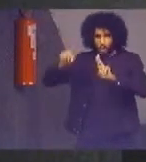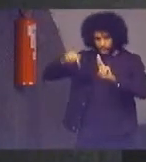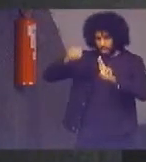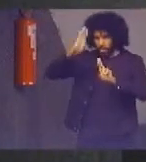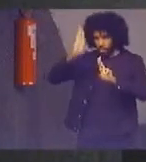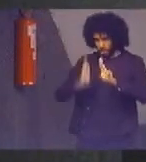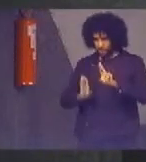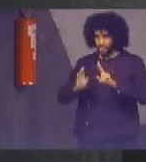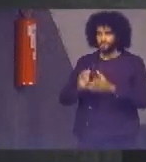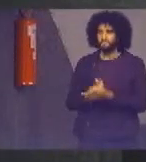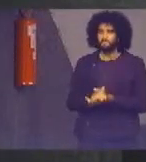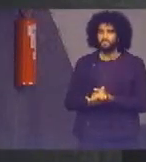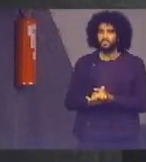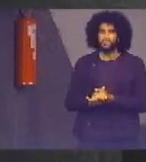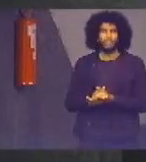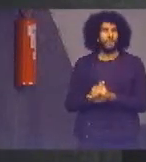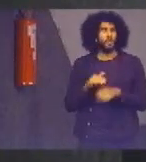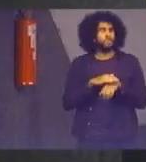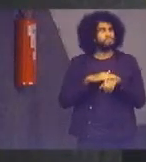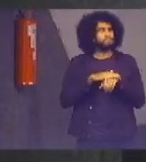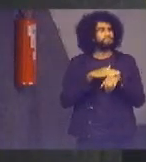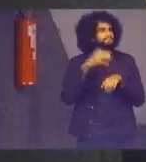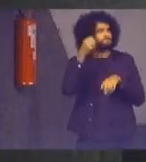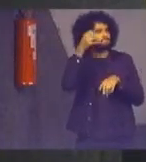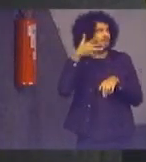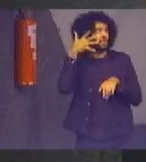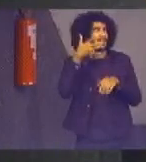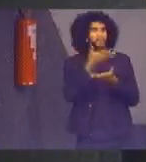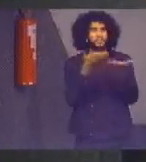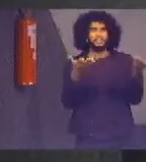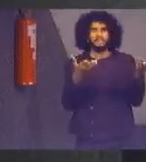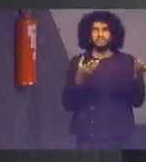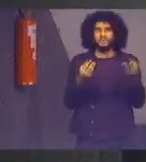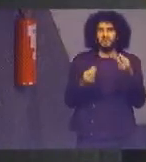Bom dia. Eu falar.